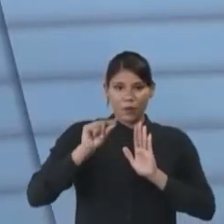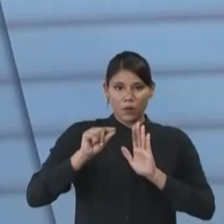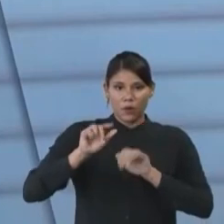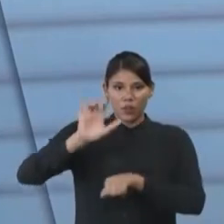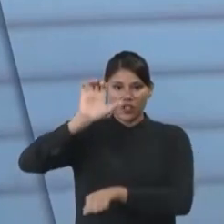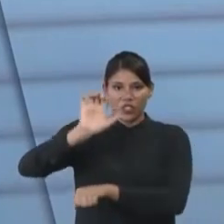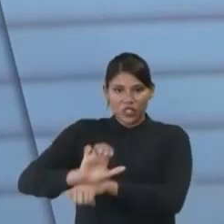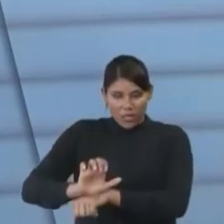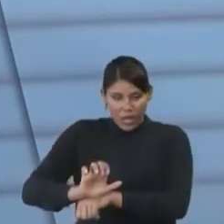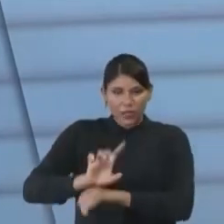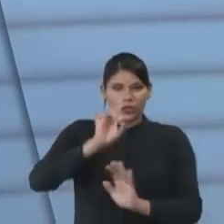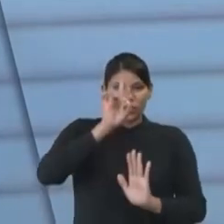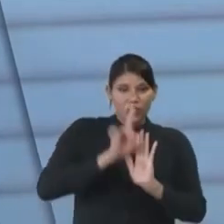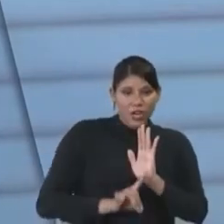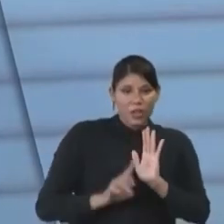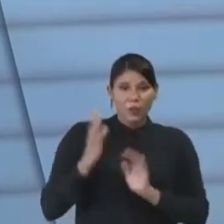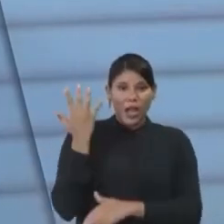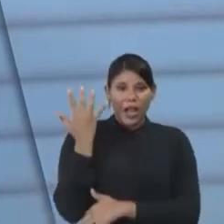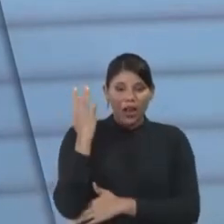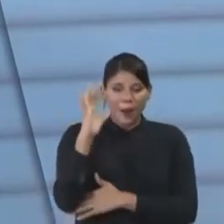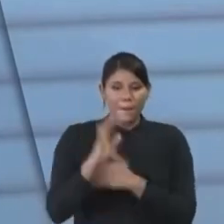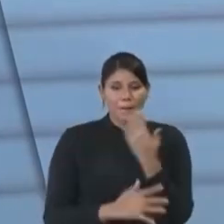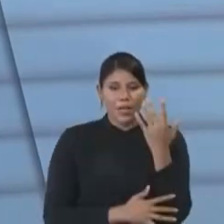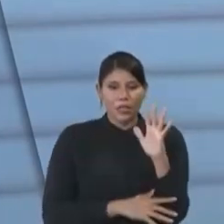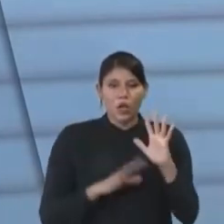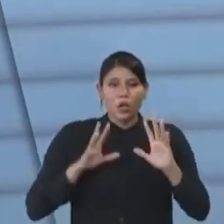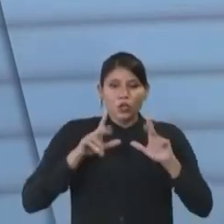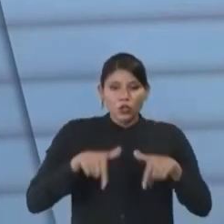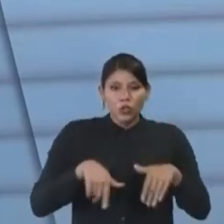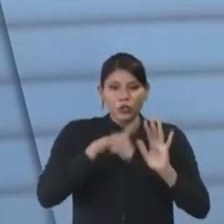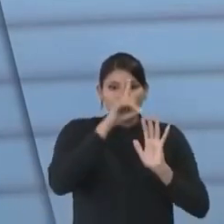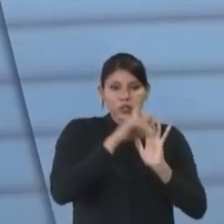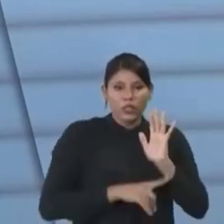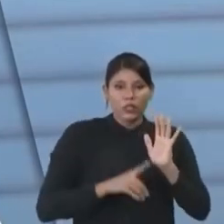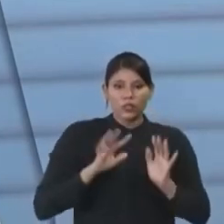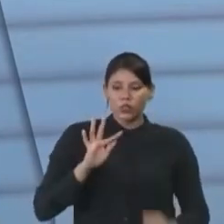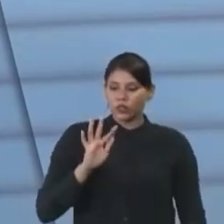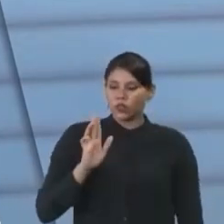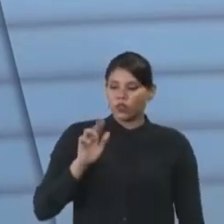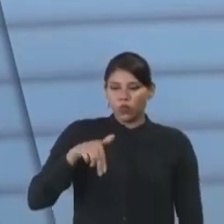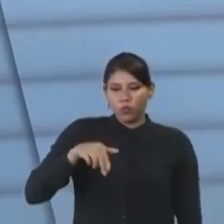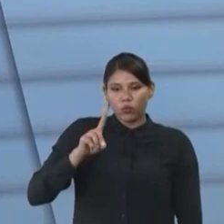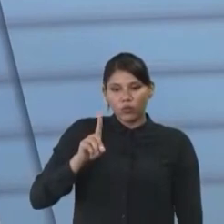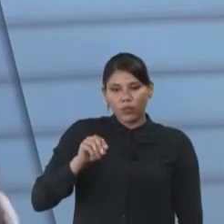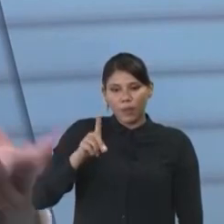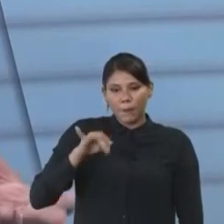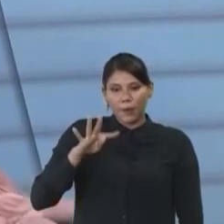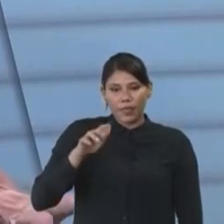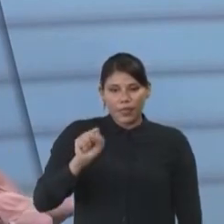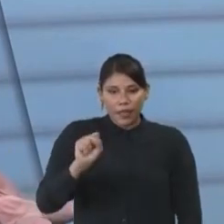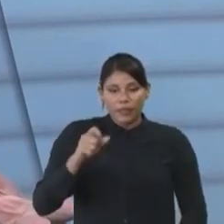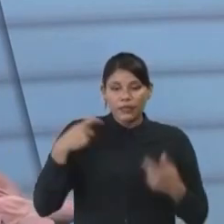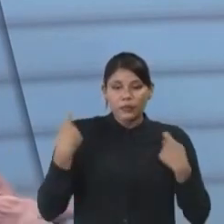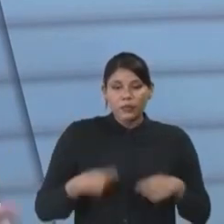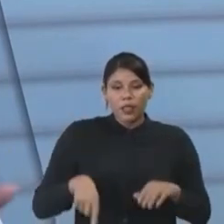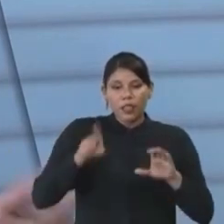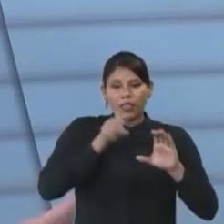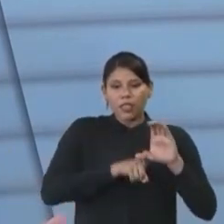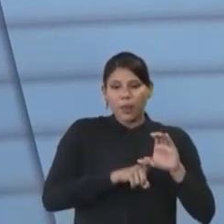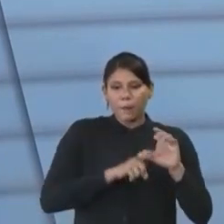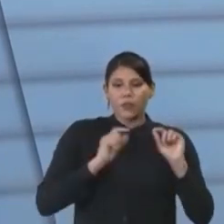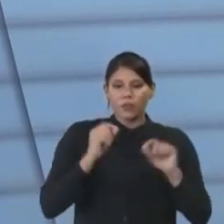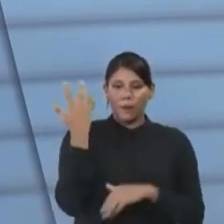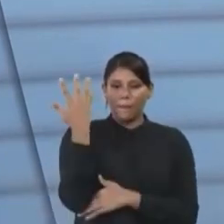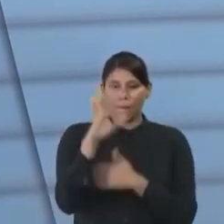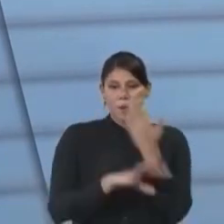ambiental. Por quê? Porque todos os direitos fundamentais, eles praticamente dependem que esse